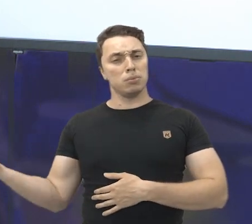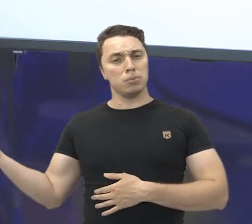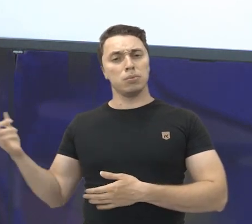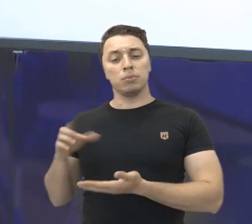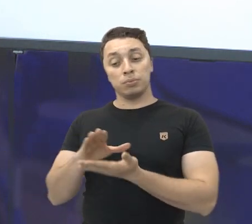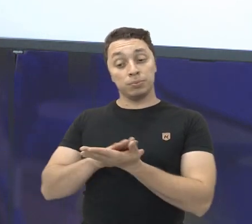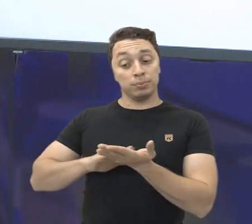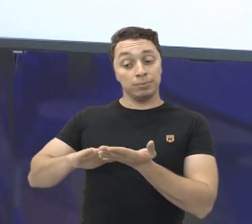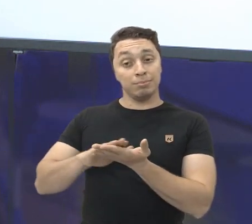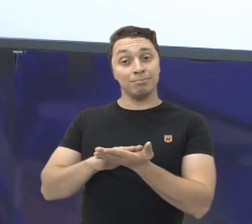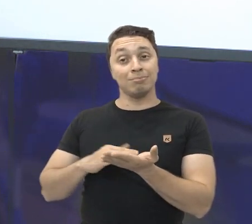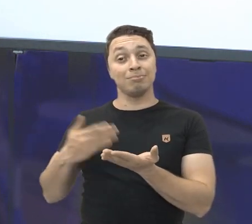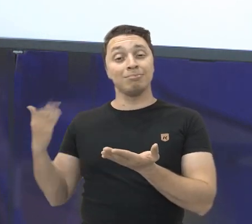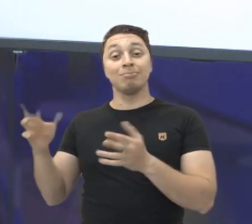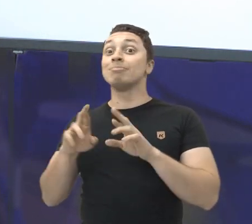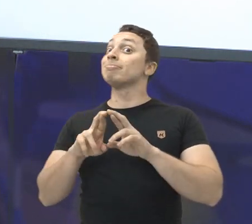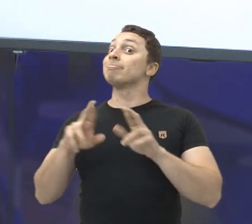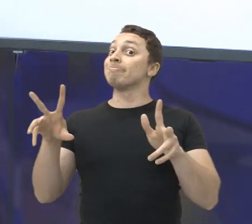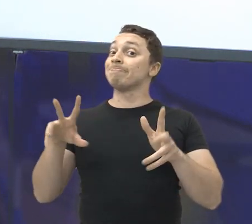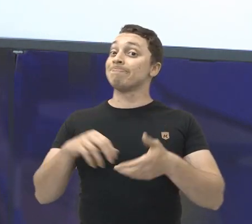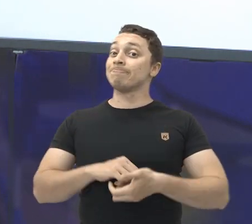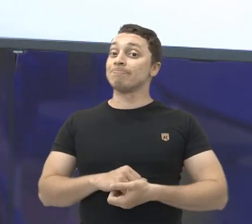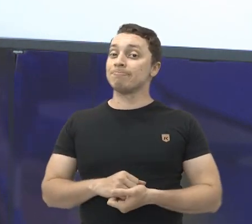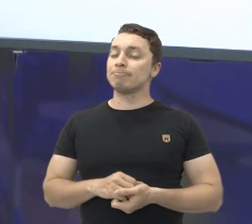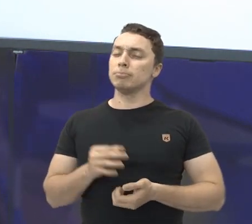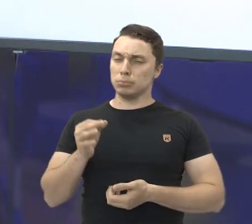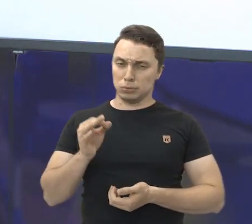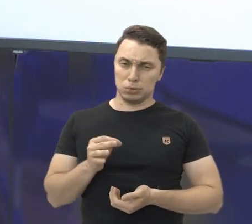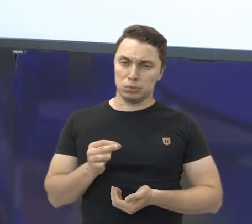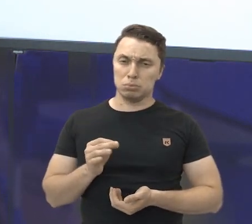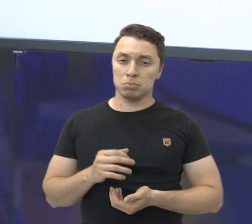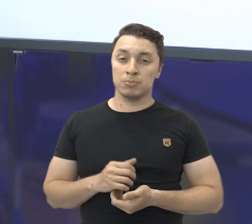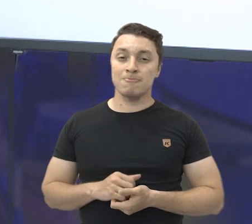planificação. É diferente. Certo?